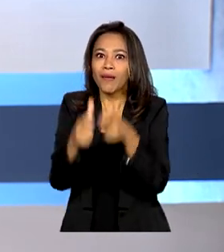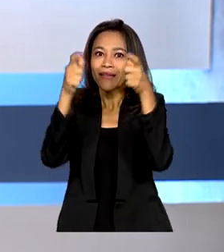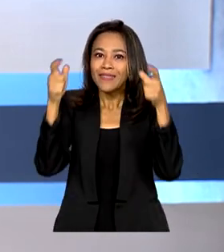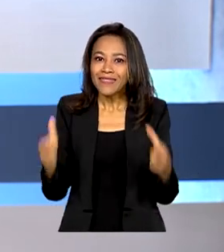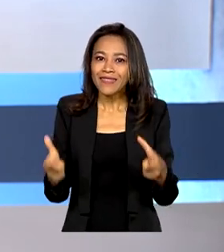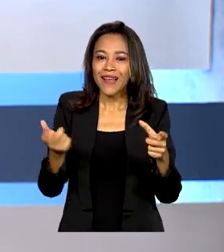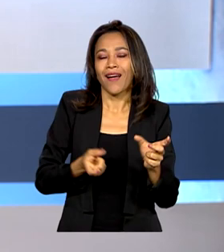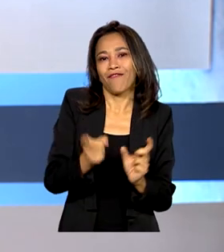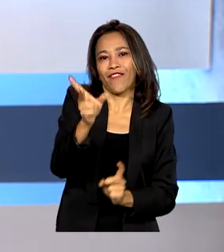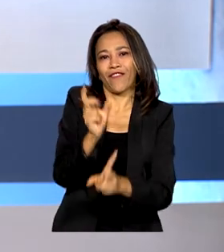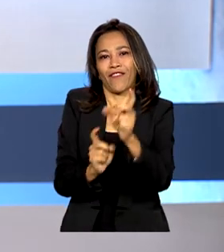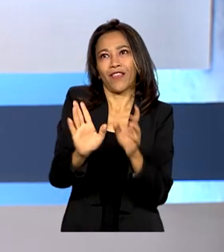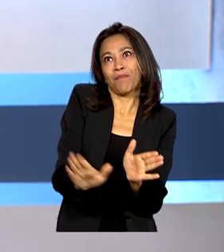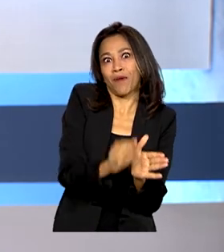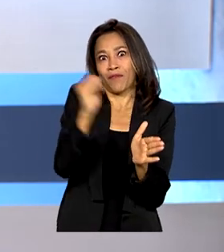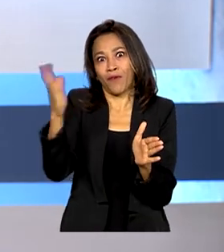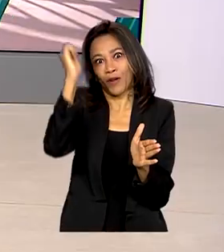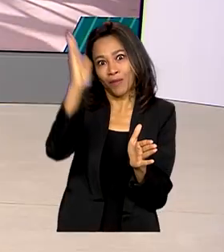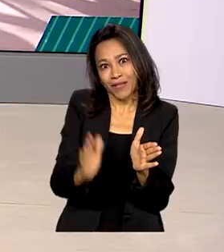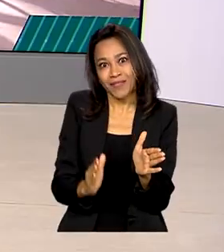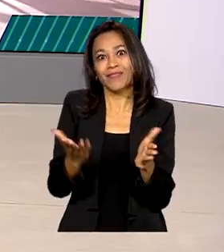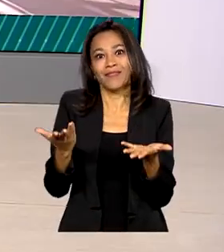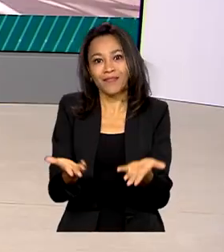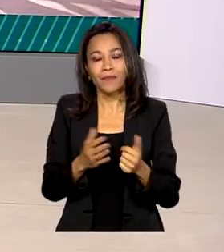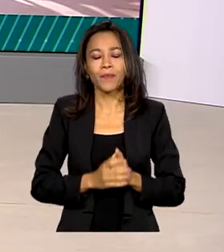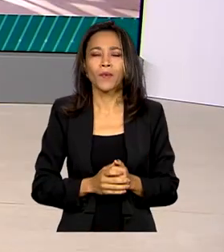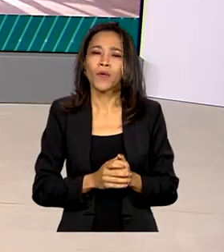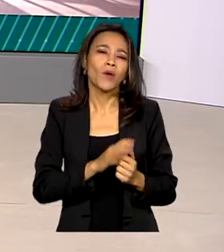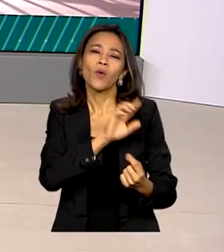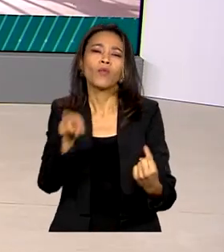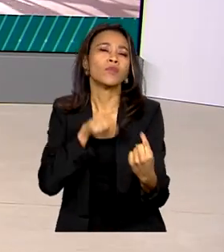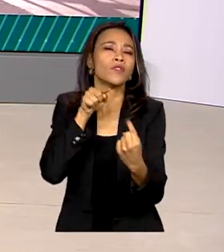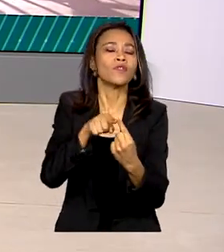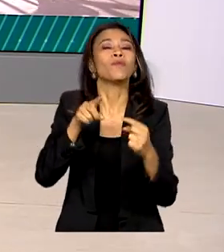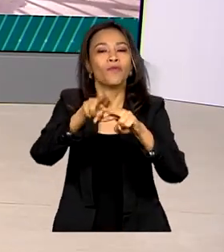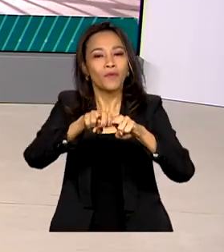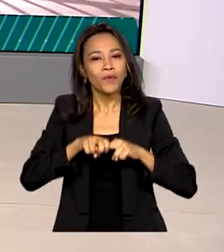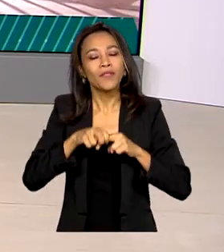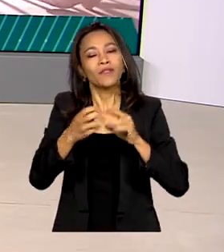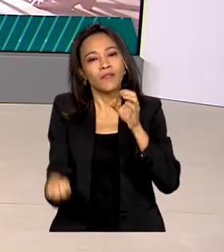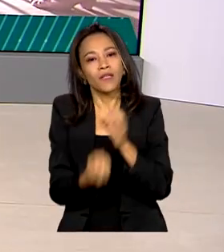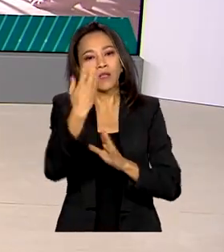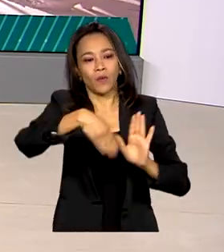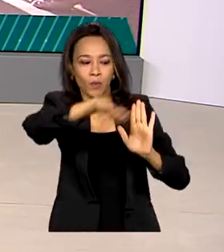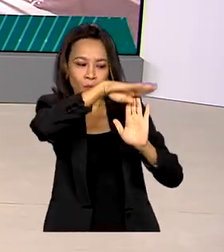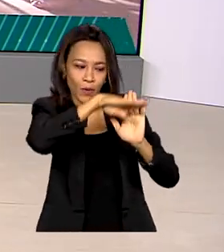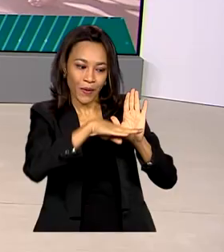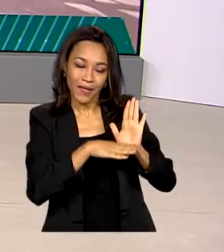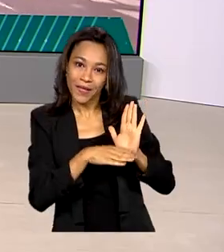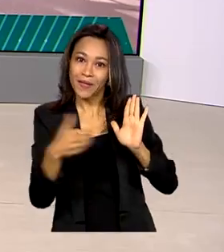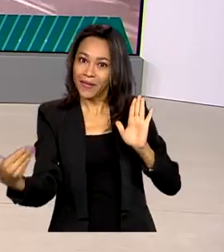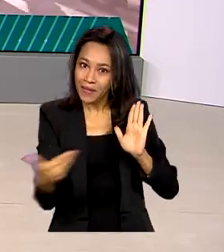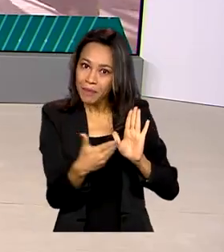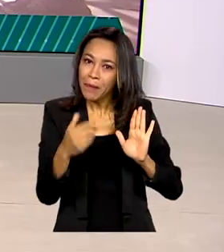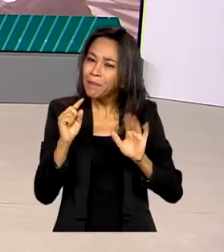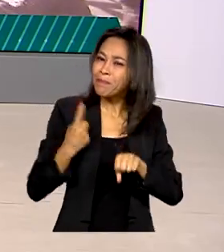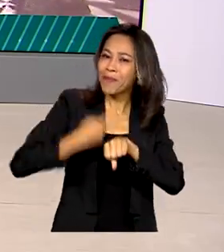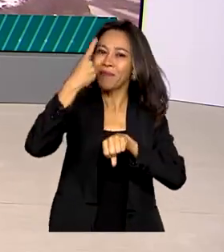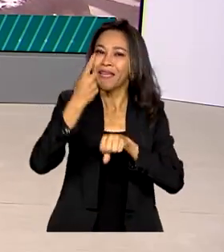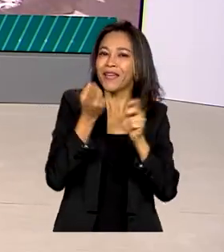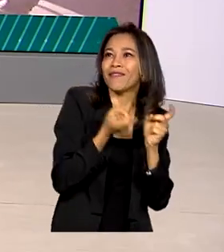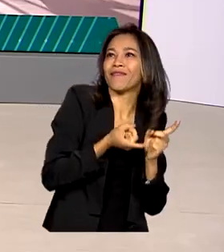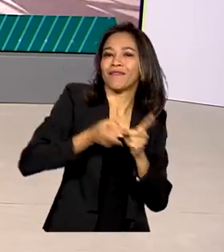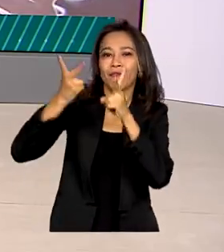na atração de recursos aqui para o Brasil. Para isso, foi lançado o programa Primeira Exportação, destinado a micro e